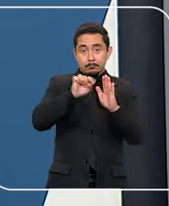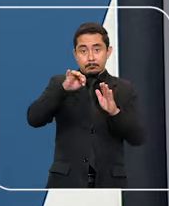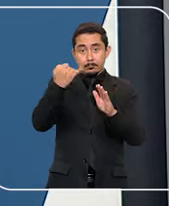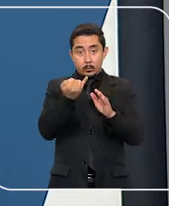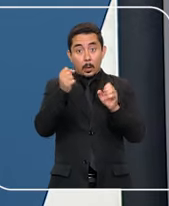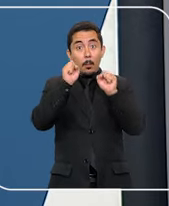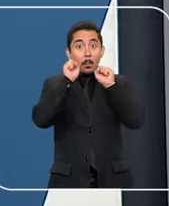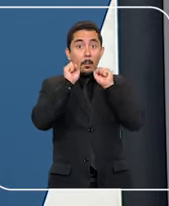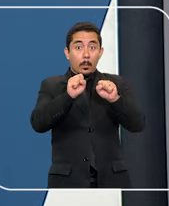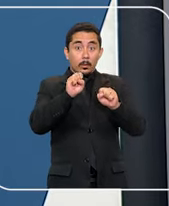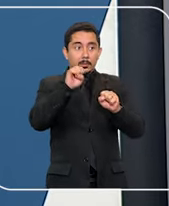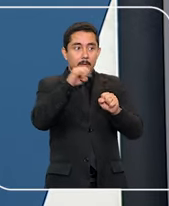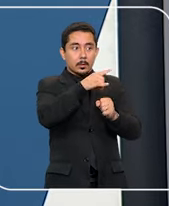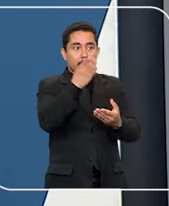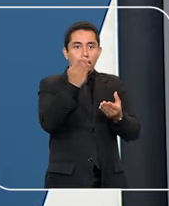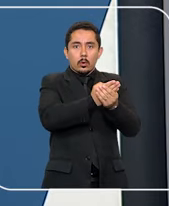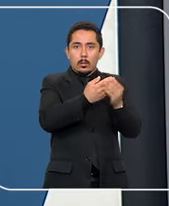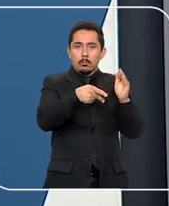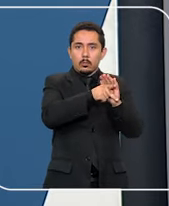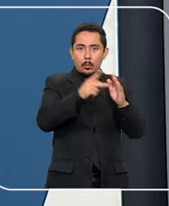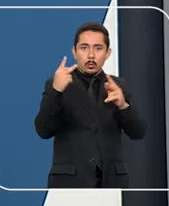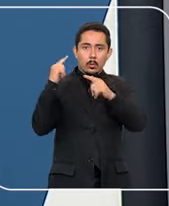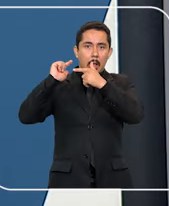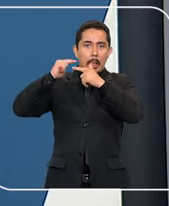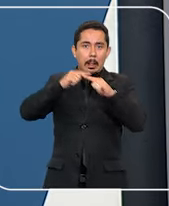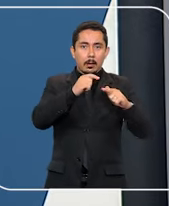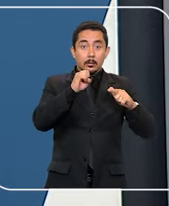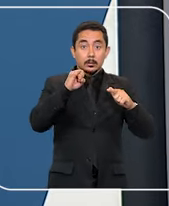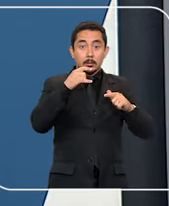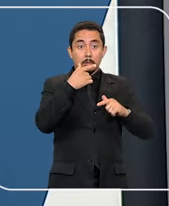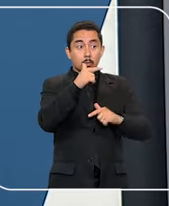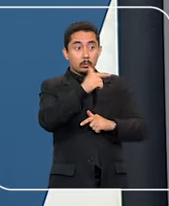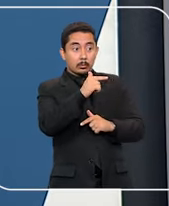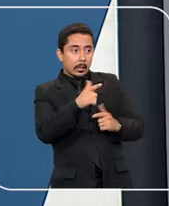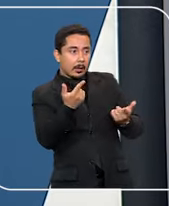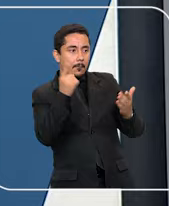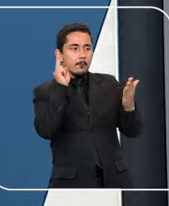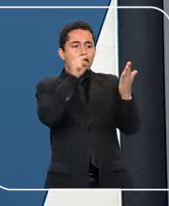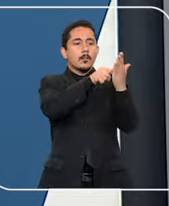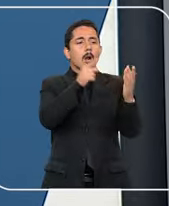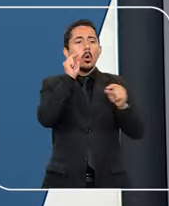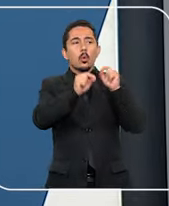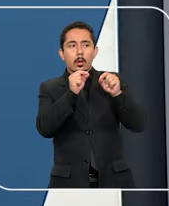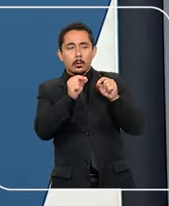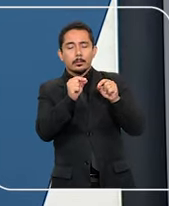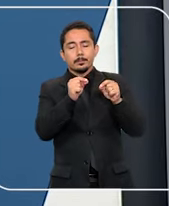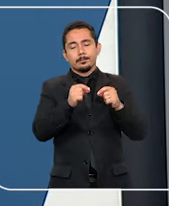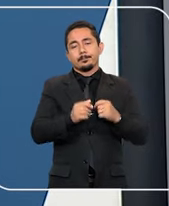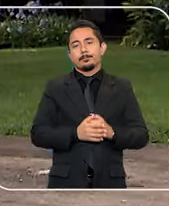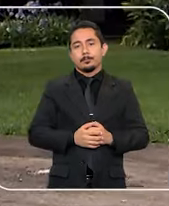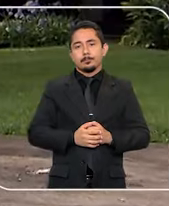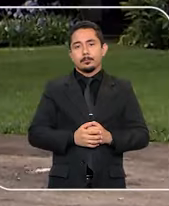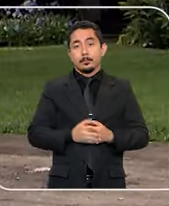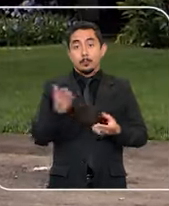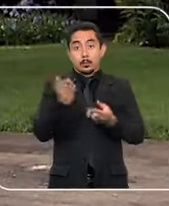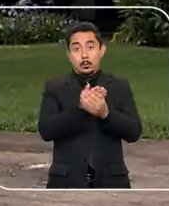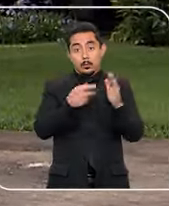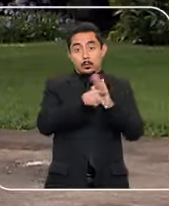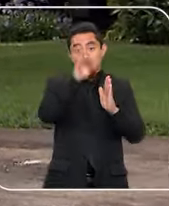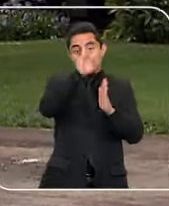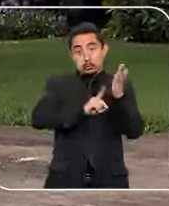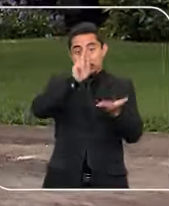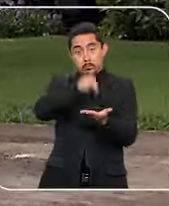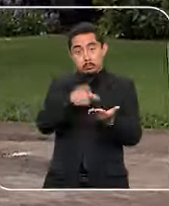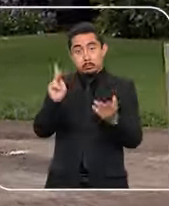decide que é possível mitigação em processo de herança se não for atendida a finalidade social. Em um caso